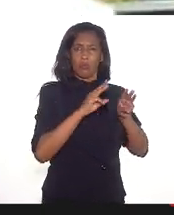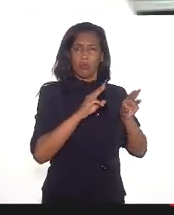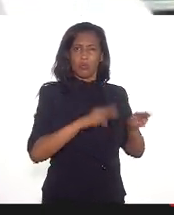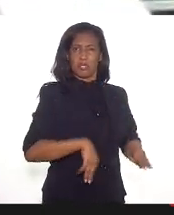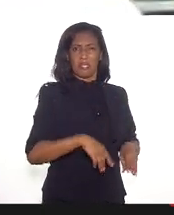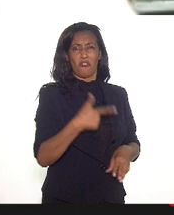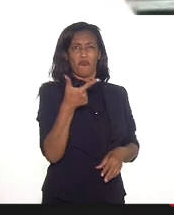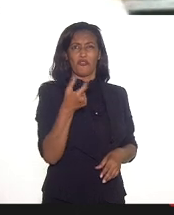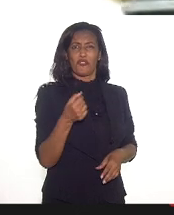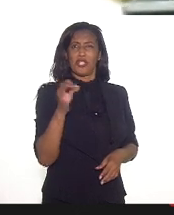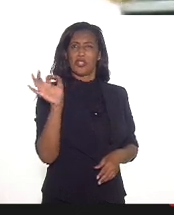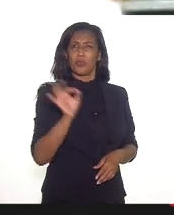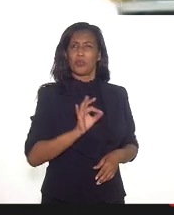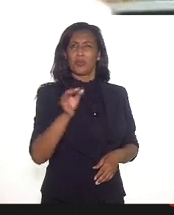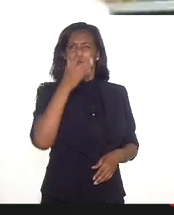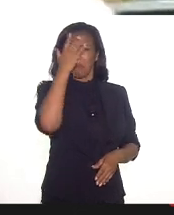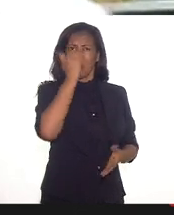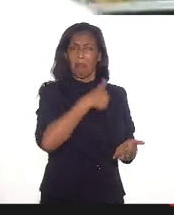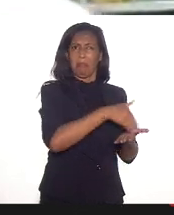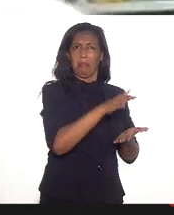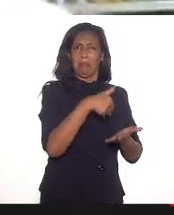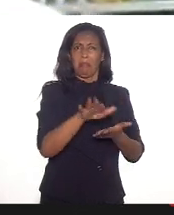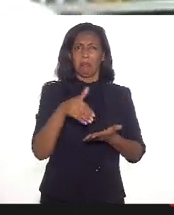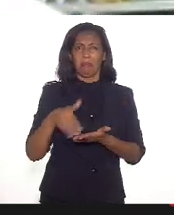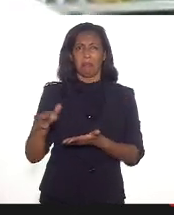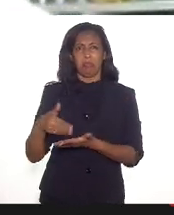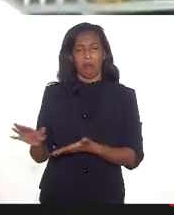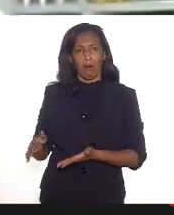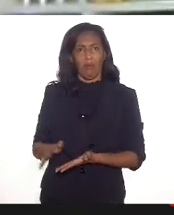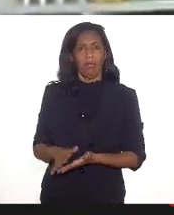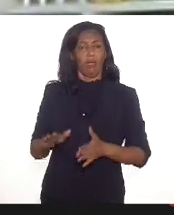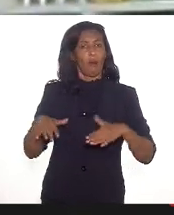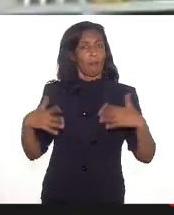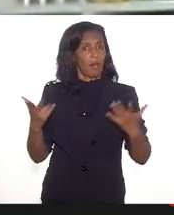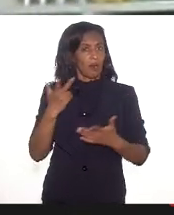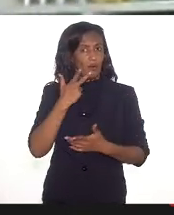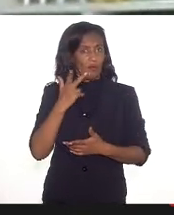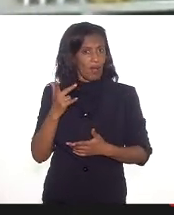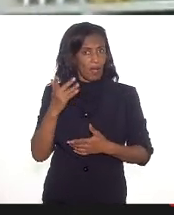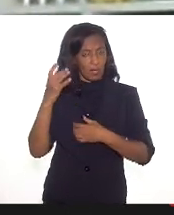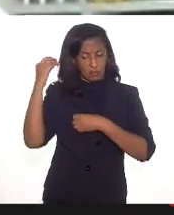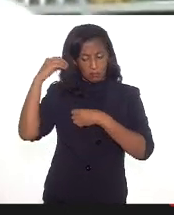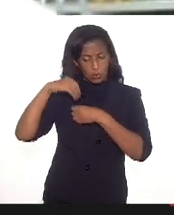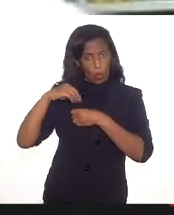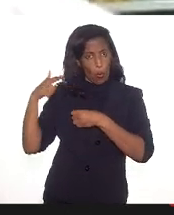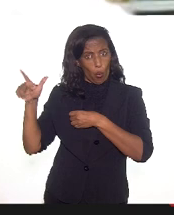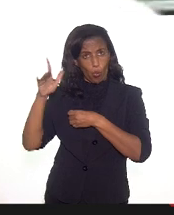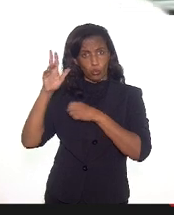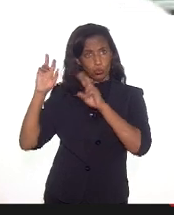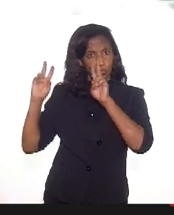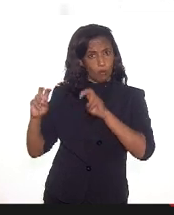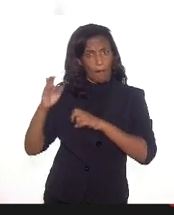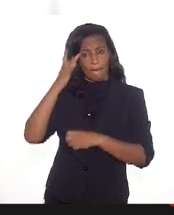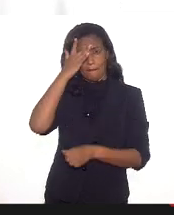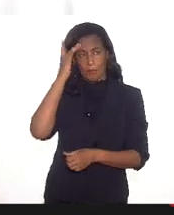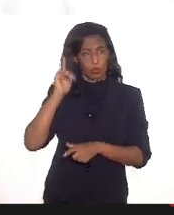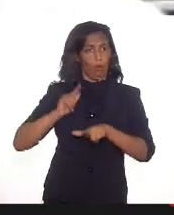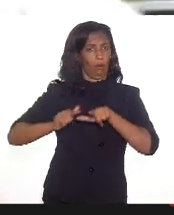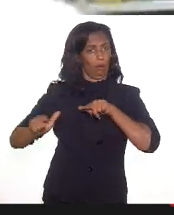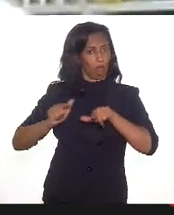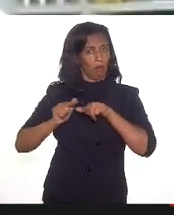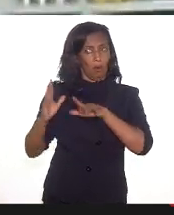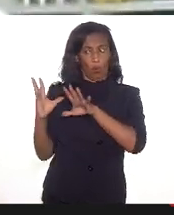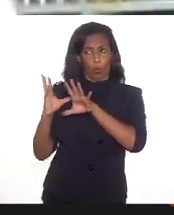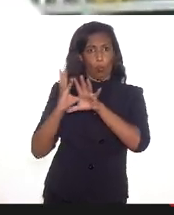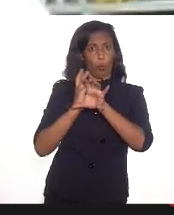de 20% de demissão, para não falar dos que trabalham indiretamente, aí esse quantitativo chega